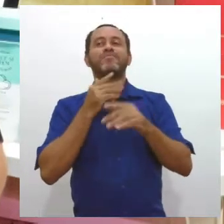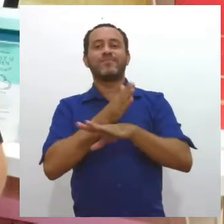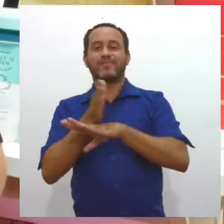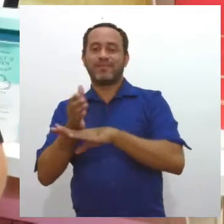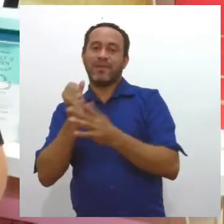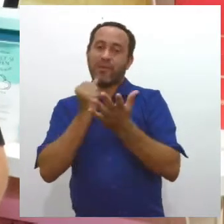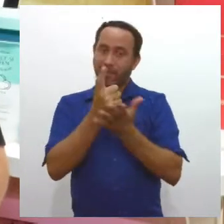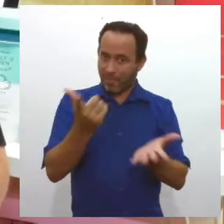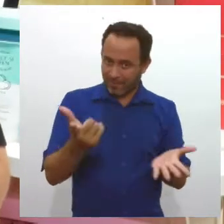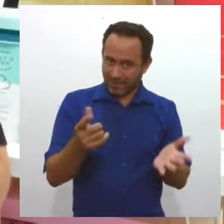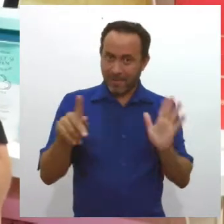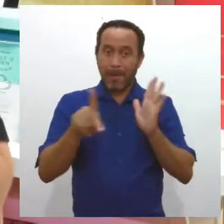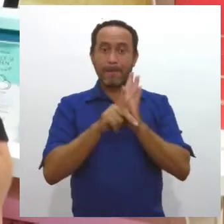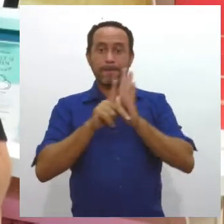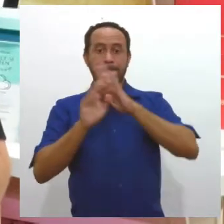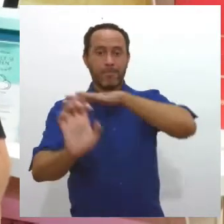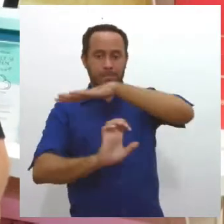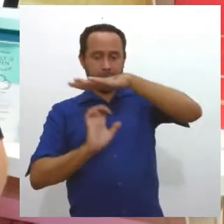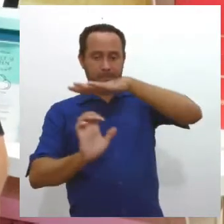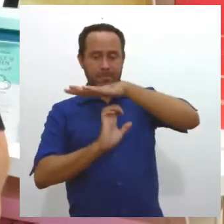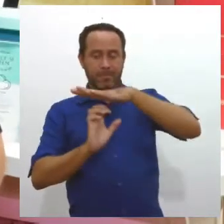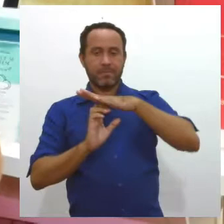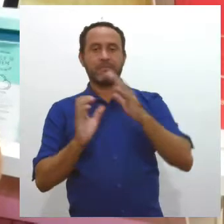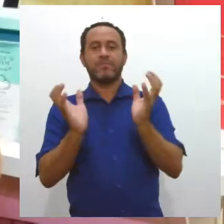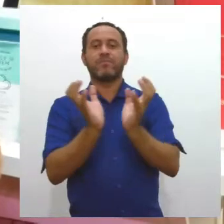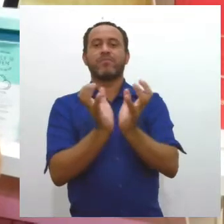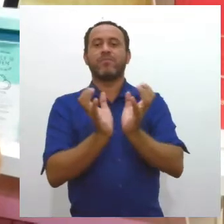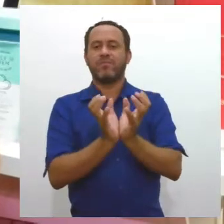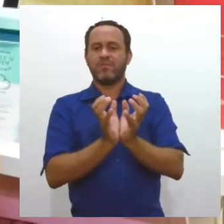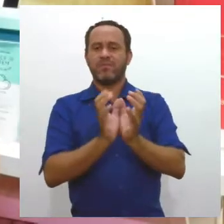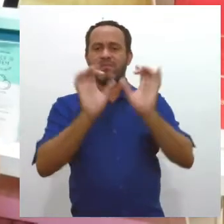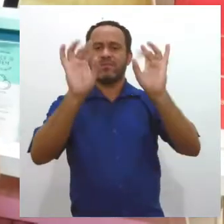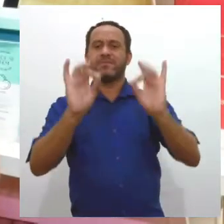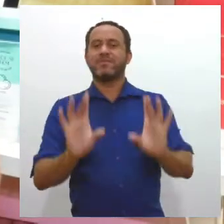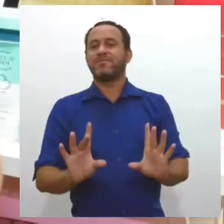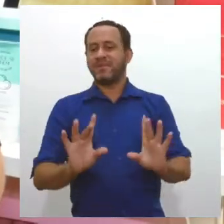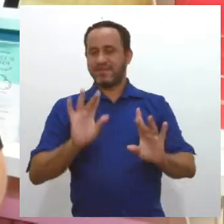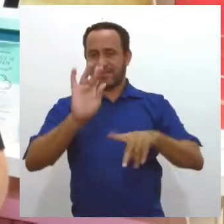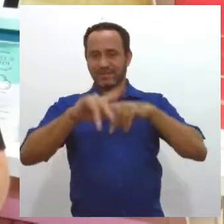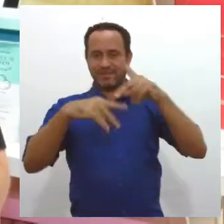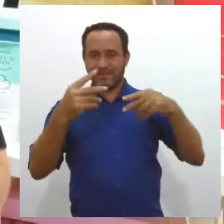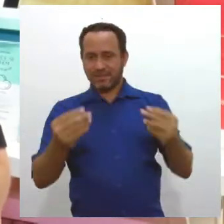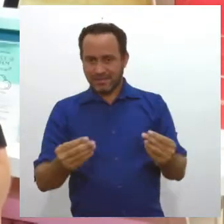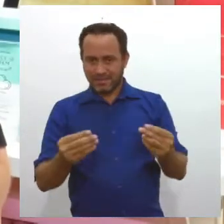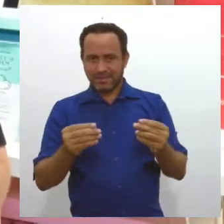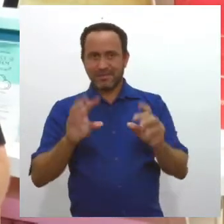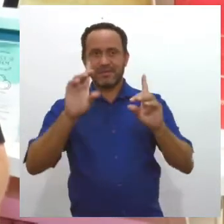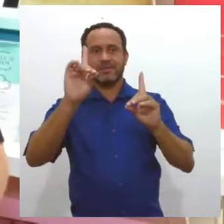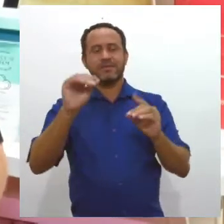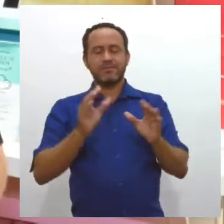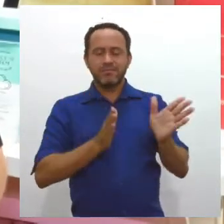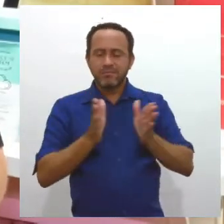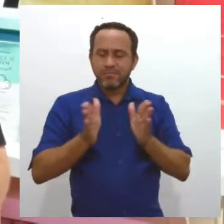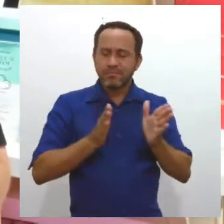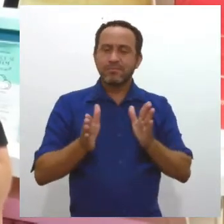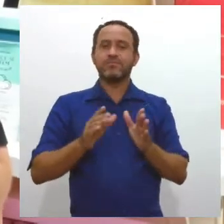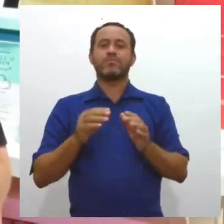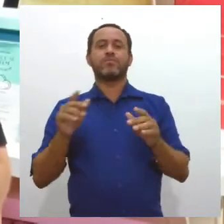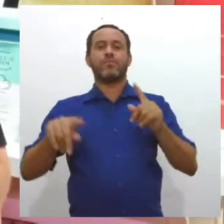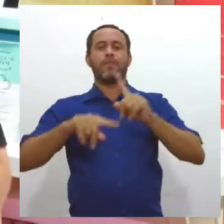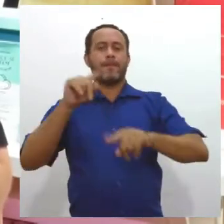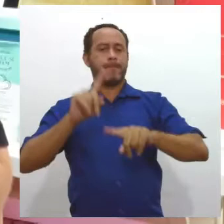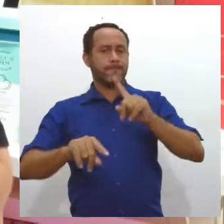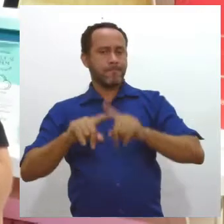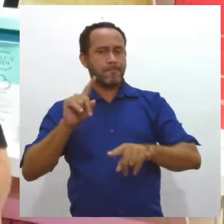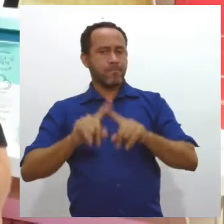A própria empresa já traz kits bem especiais com produtos de edição limitada, produtos próprios para